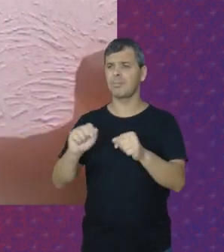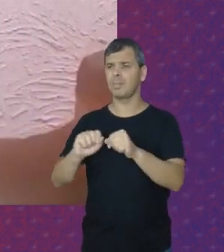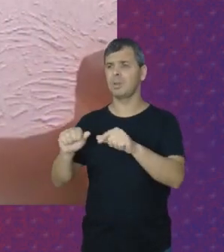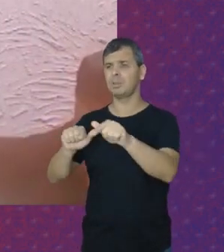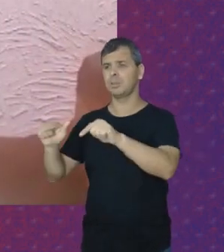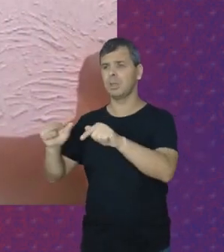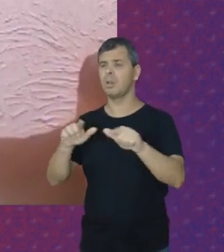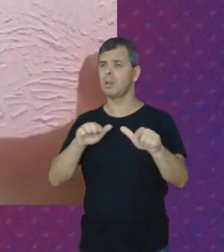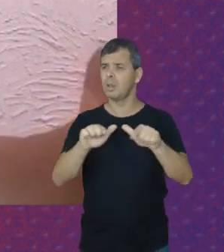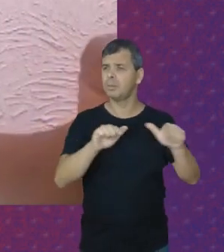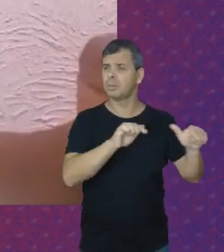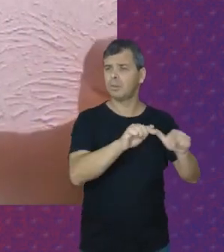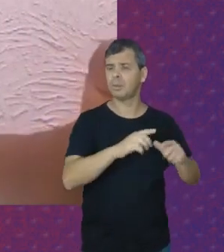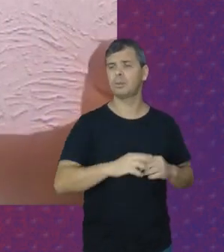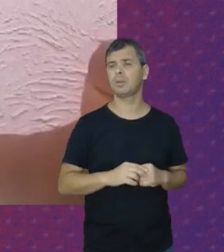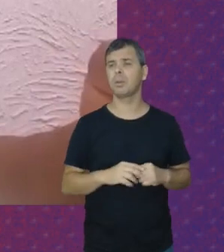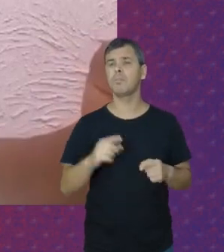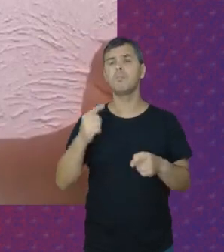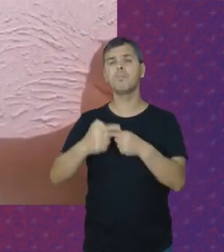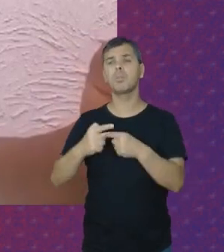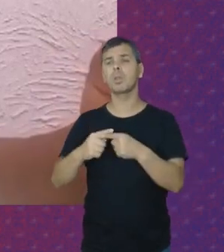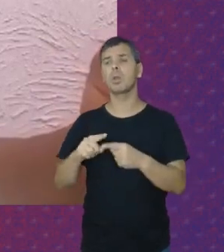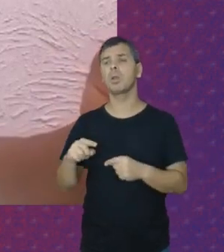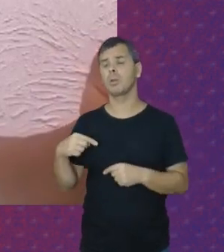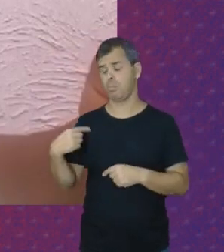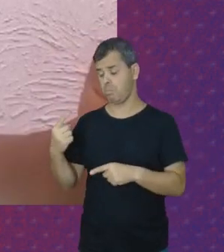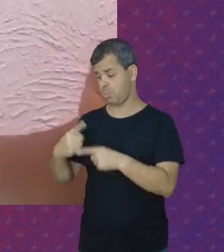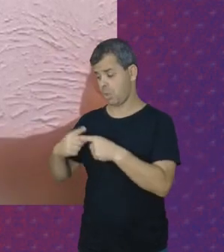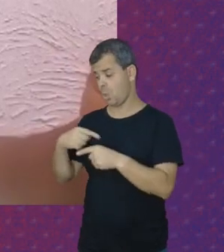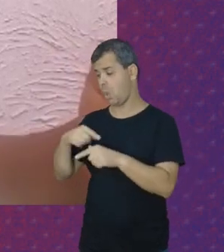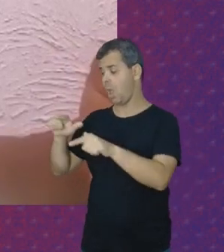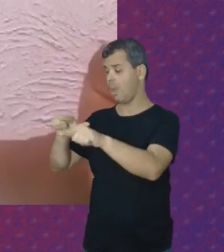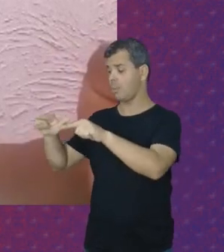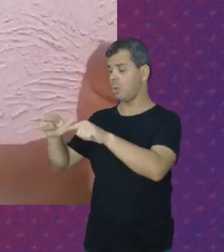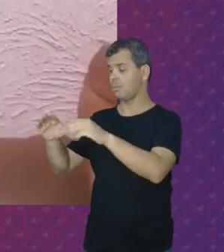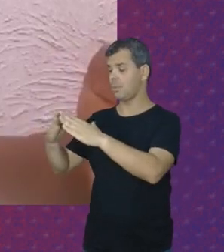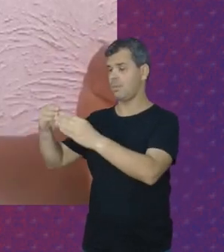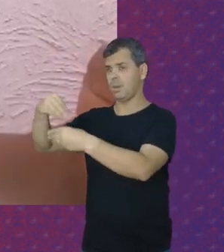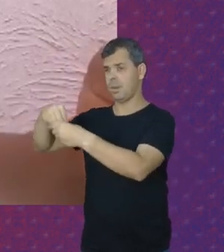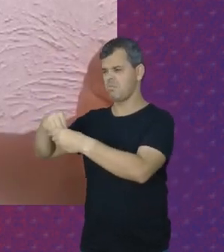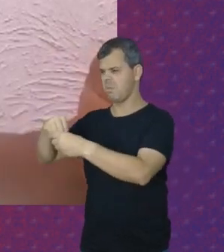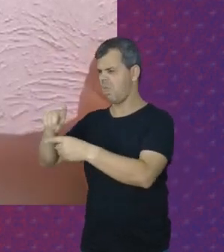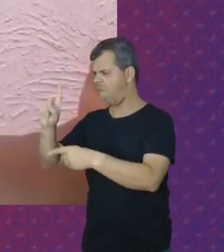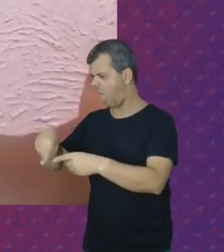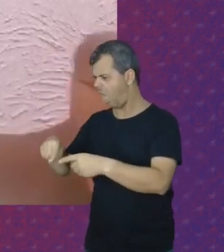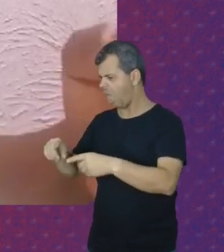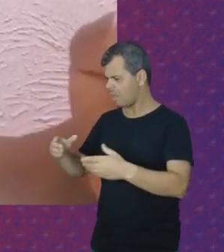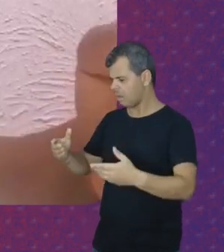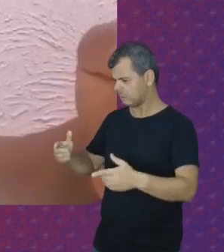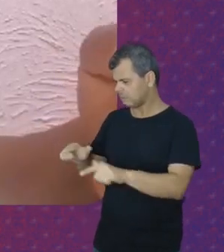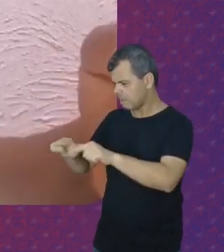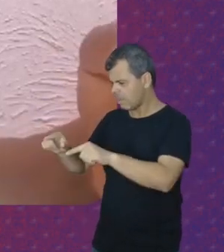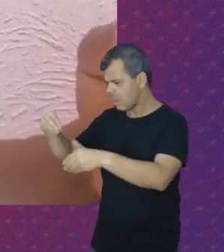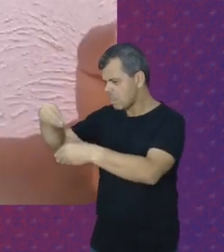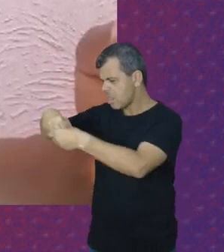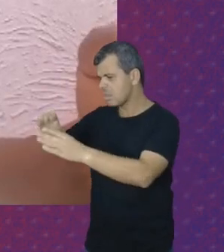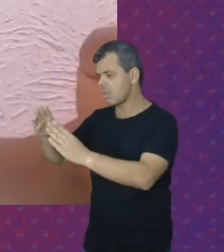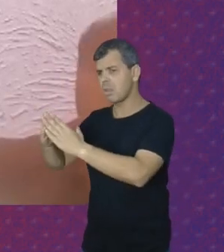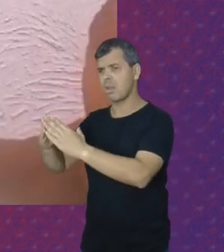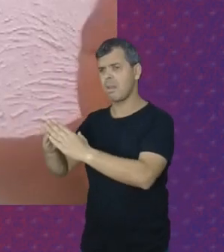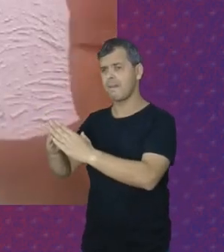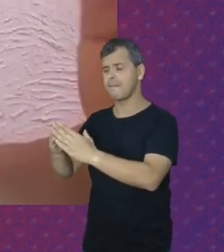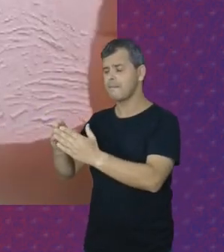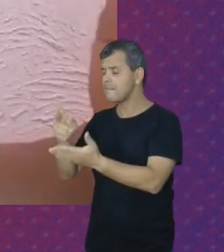trabalhadoras De trabalhadores Por que que a Trabalhadora doméstica Tem que ser Chamada de empregada Doméstica Nós somos mais uma